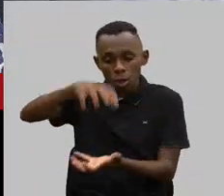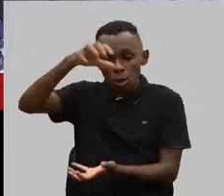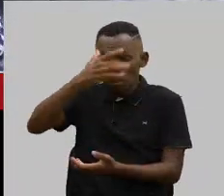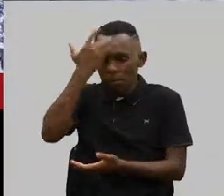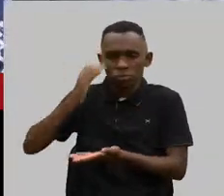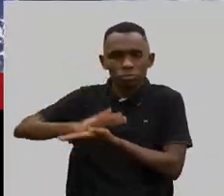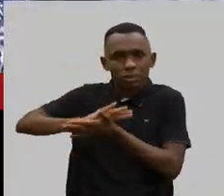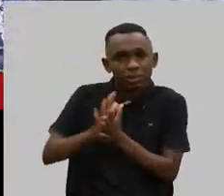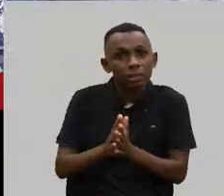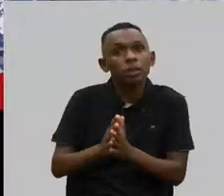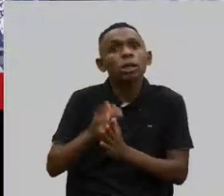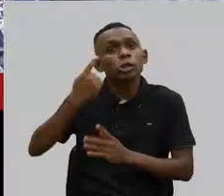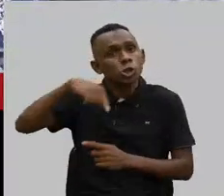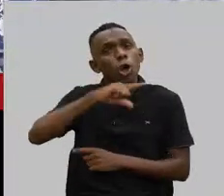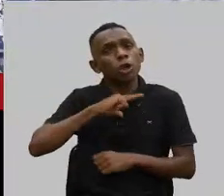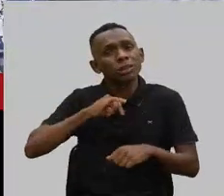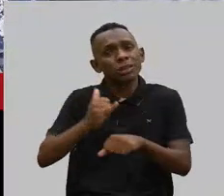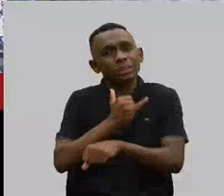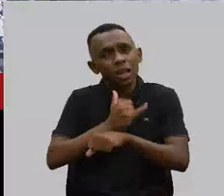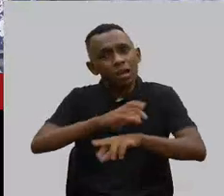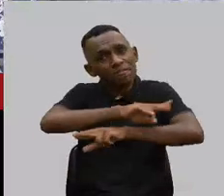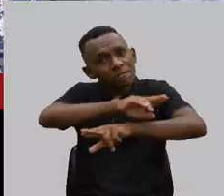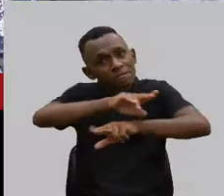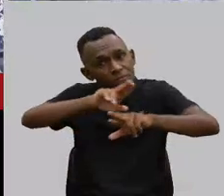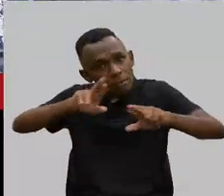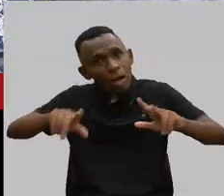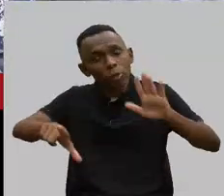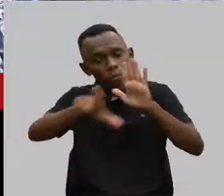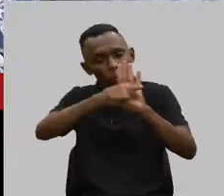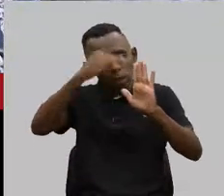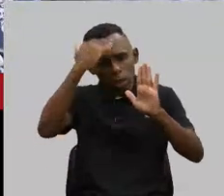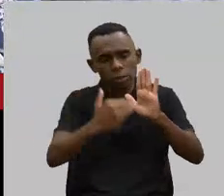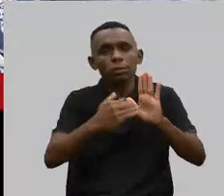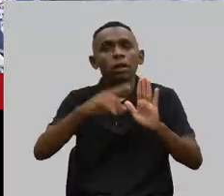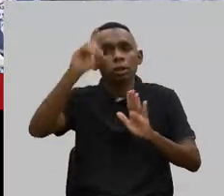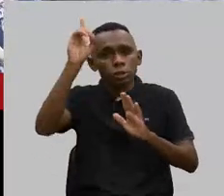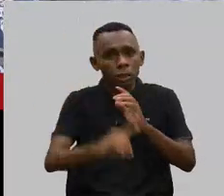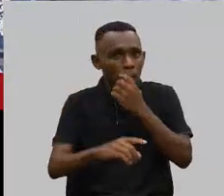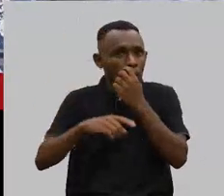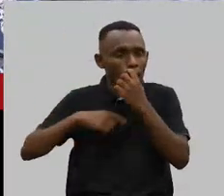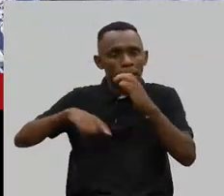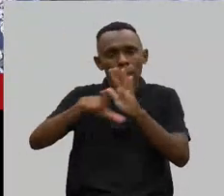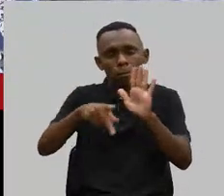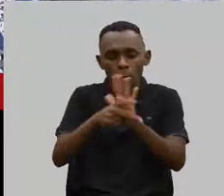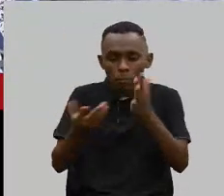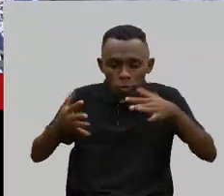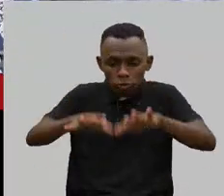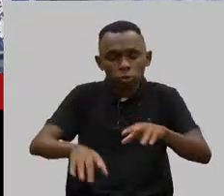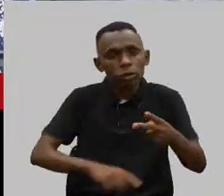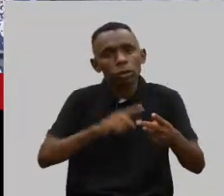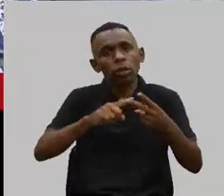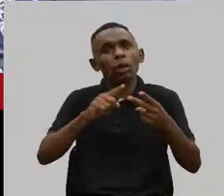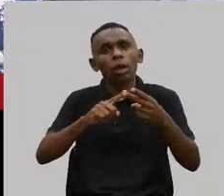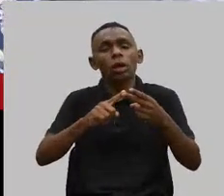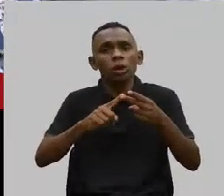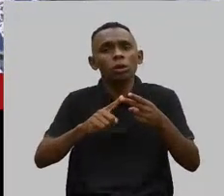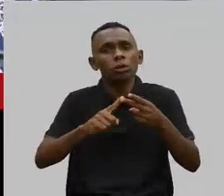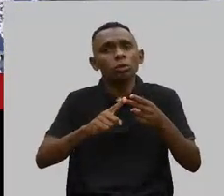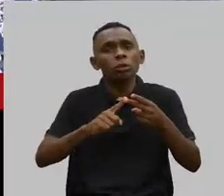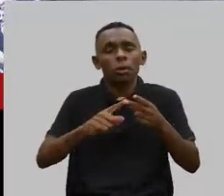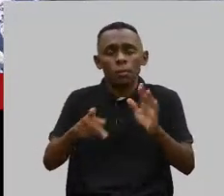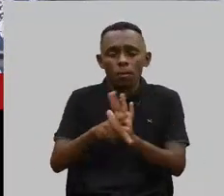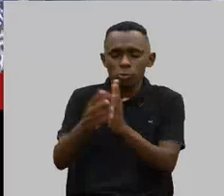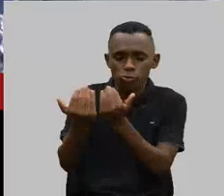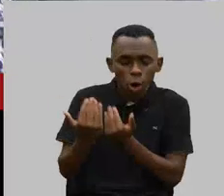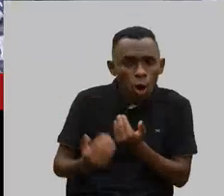nós temos muitos instrumentos jurídicos que garantem esses direitos, que é a lei brasileira de inclusão, o Estatuto da Criança e Adolescente, o Estatuto da